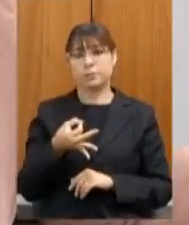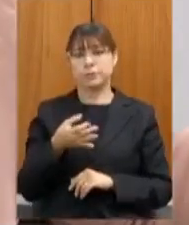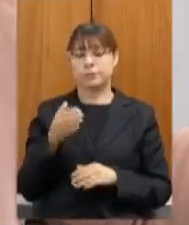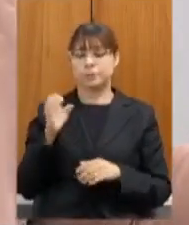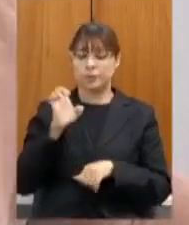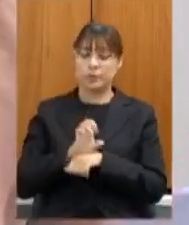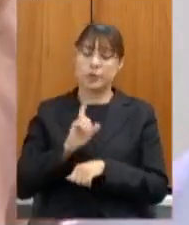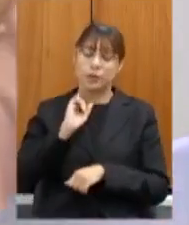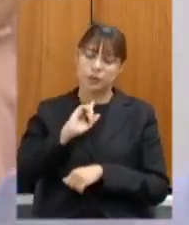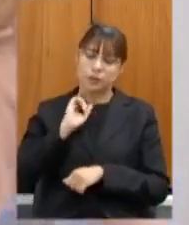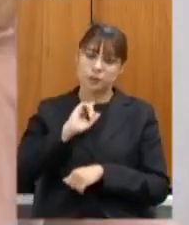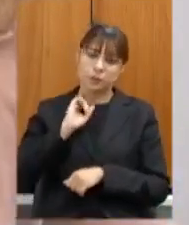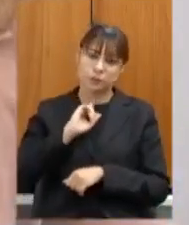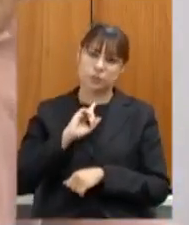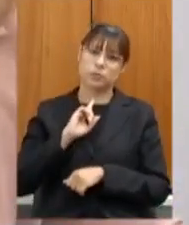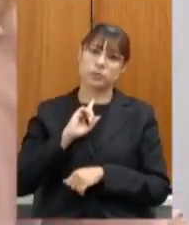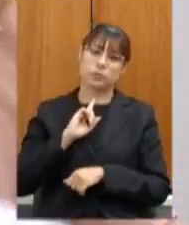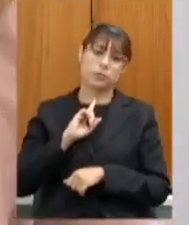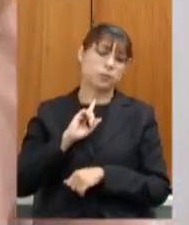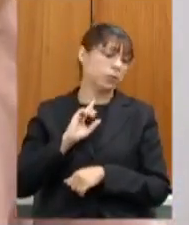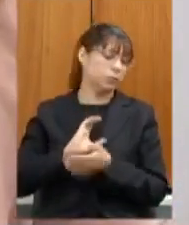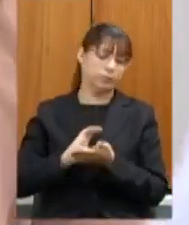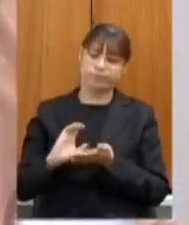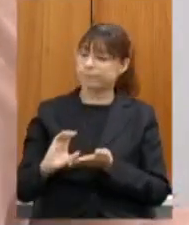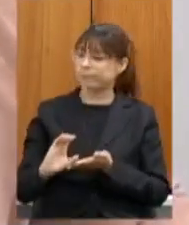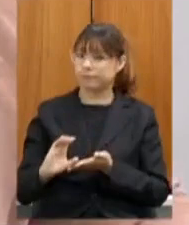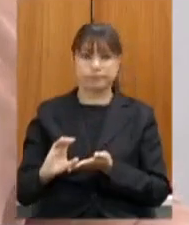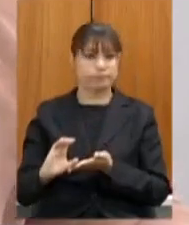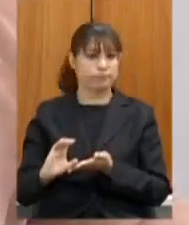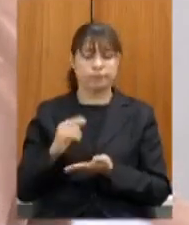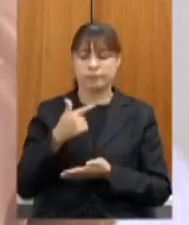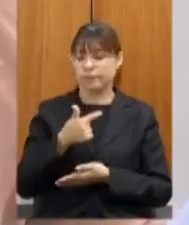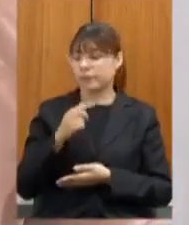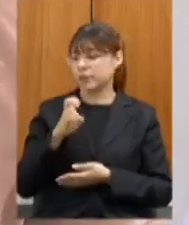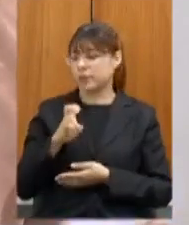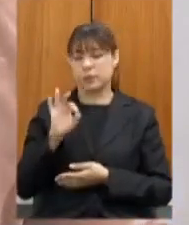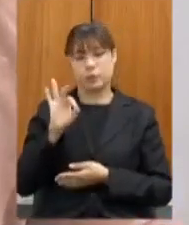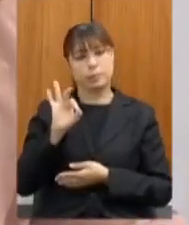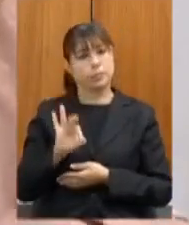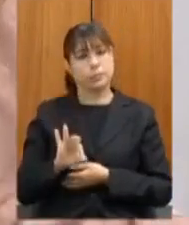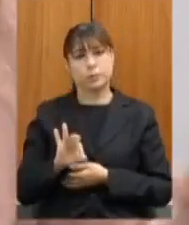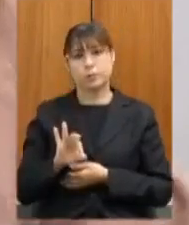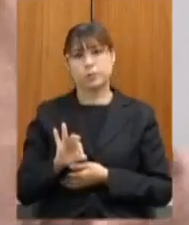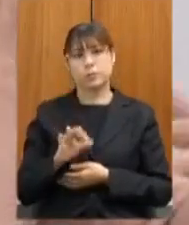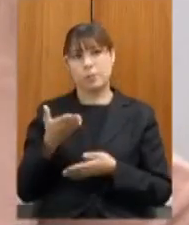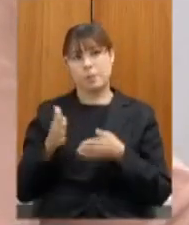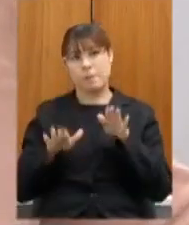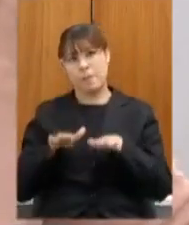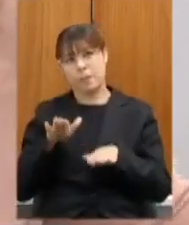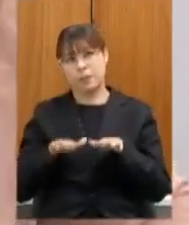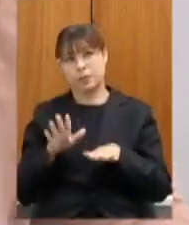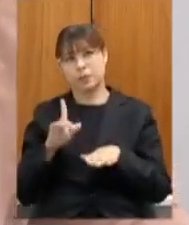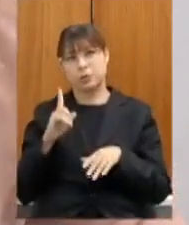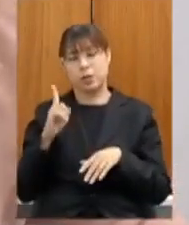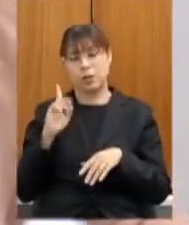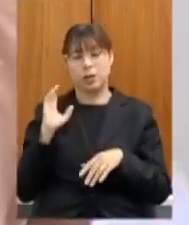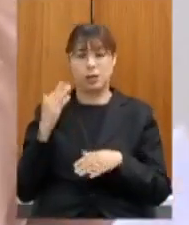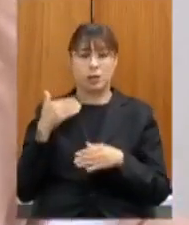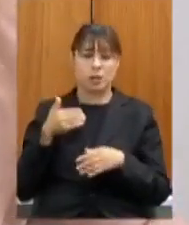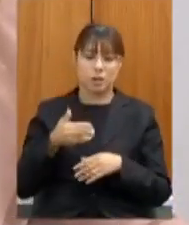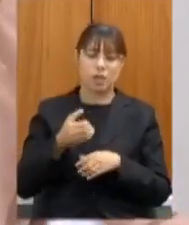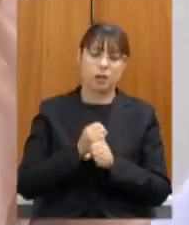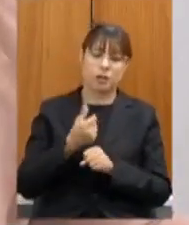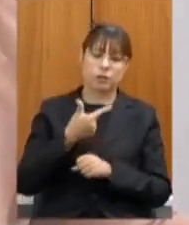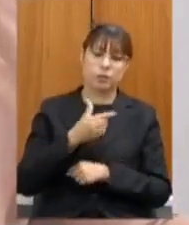estado de Minas Gerais não investiu média de 25% eu digo média ao longo de 2020 em